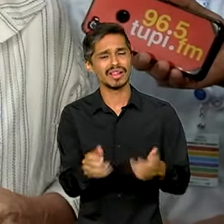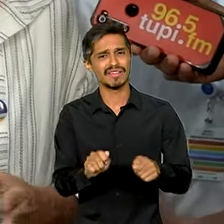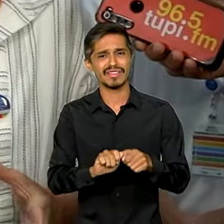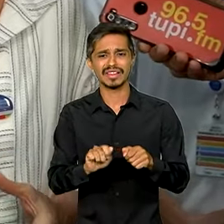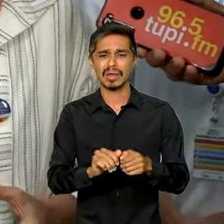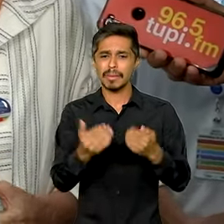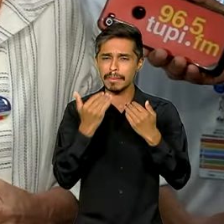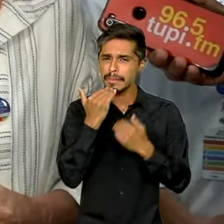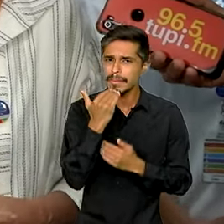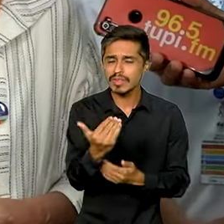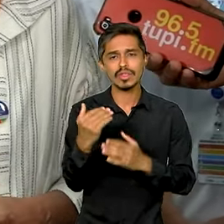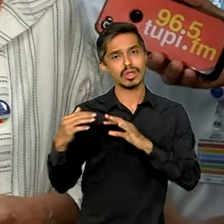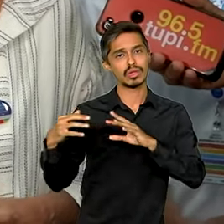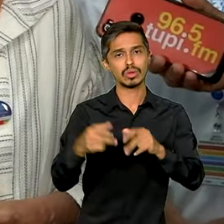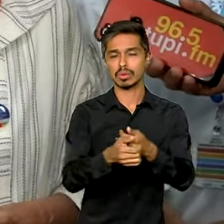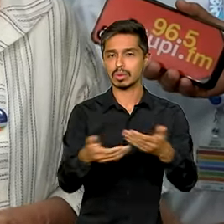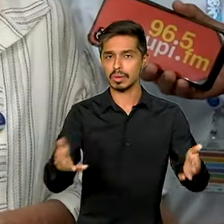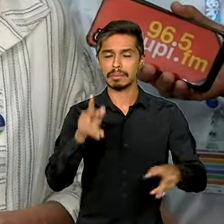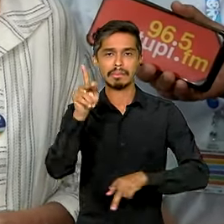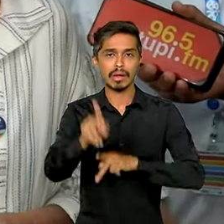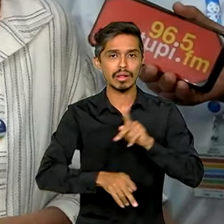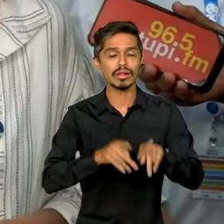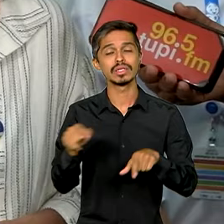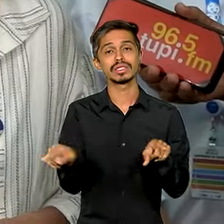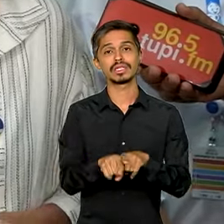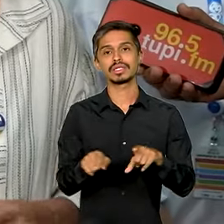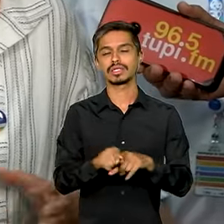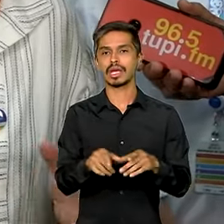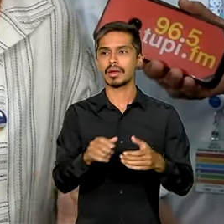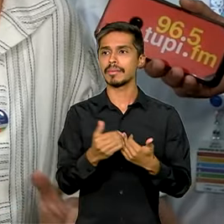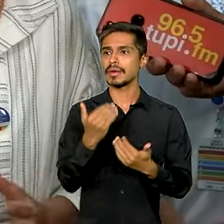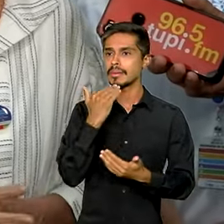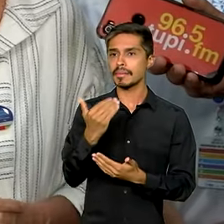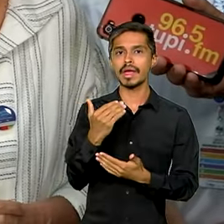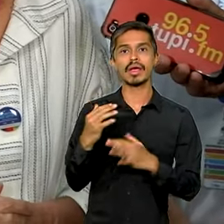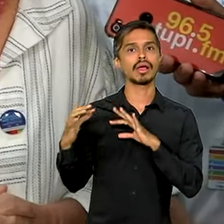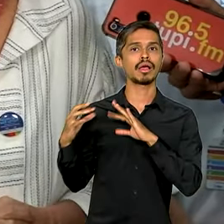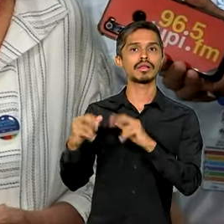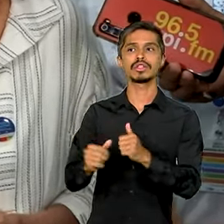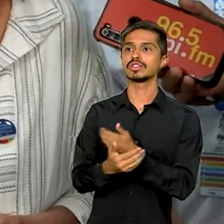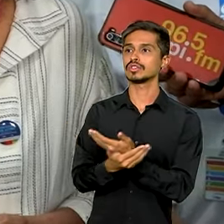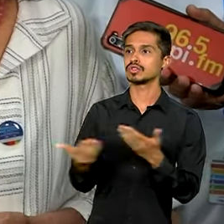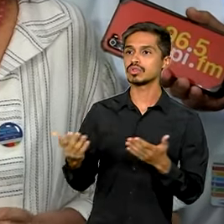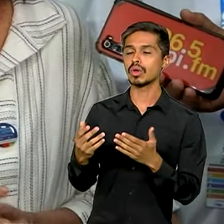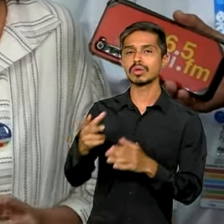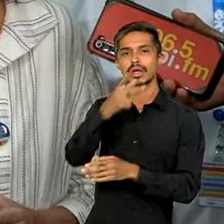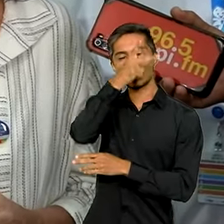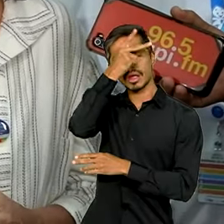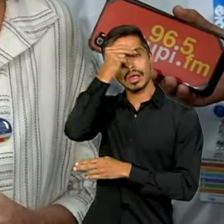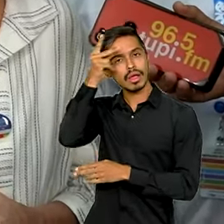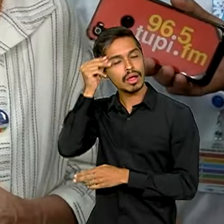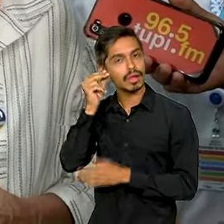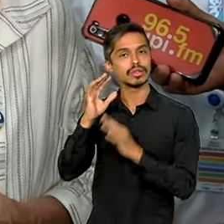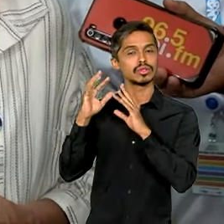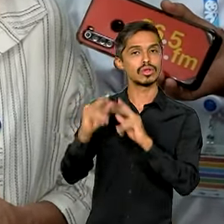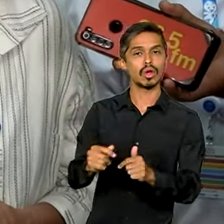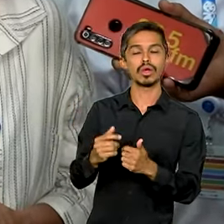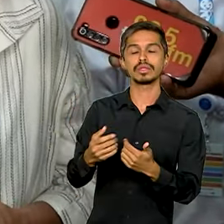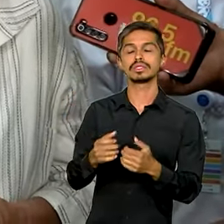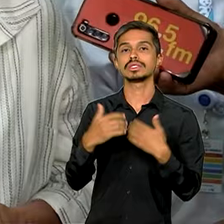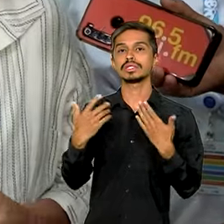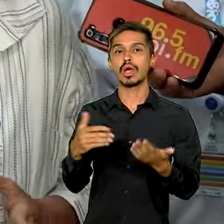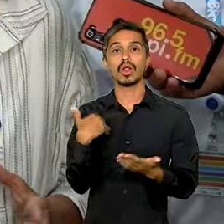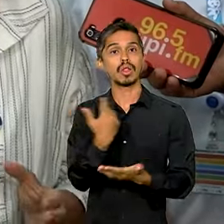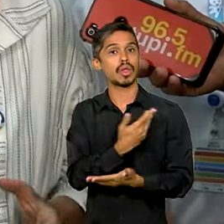a toda a população e também estendo isso a todos os prefeitos, prefeitas, para